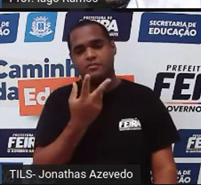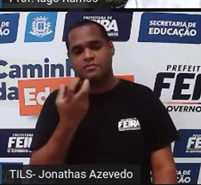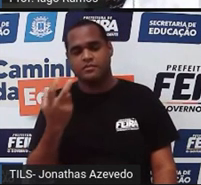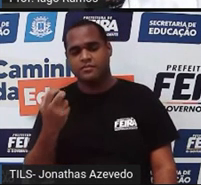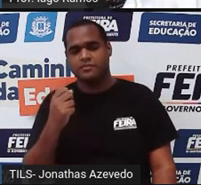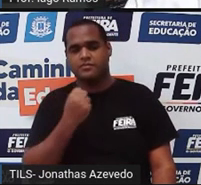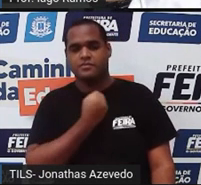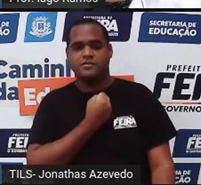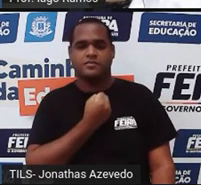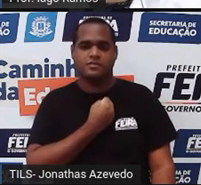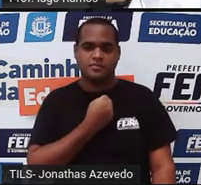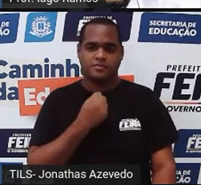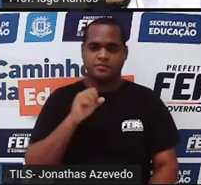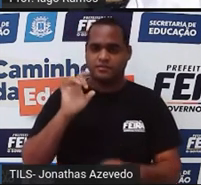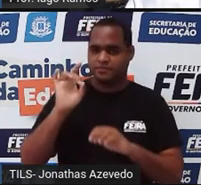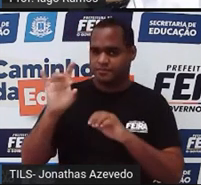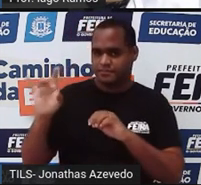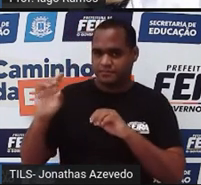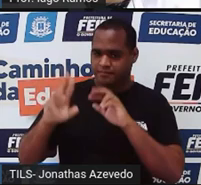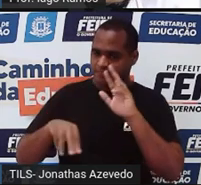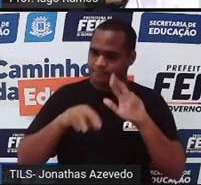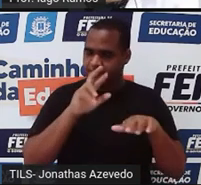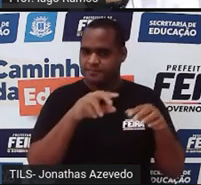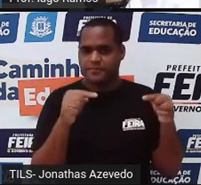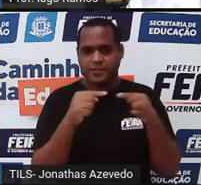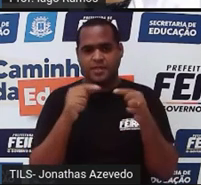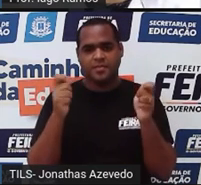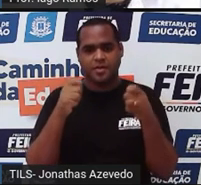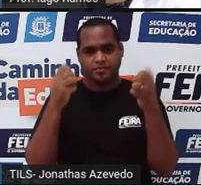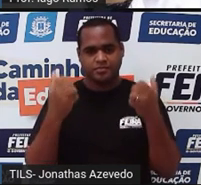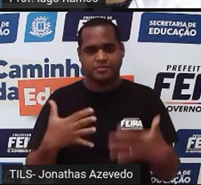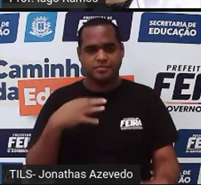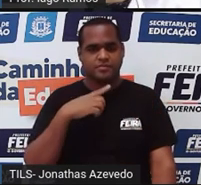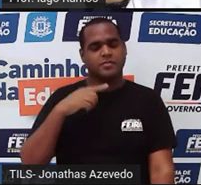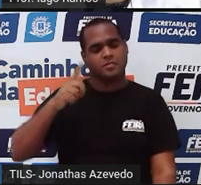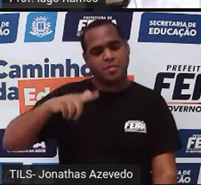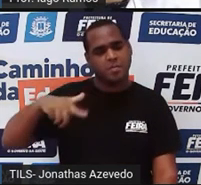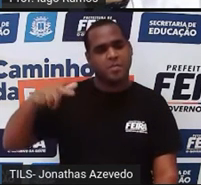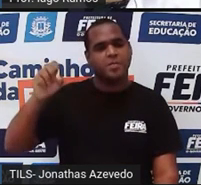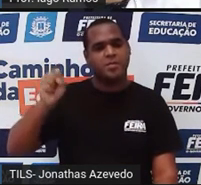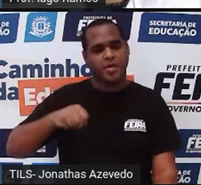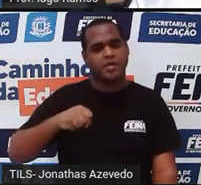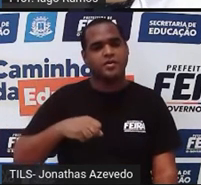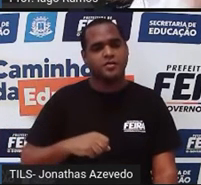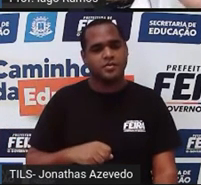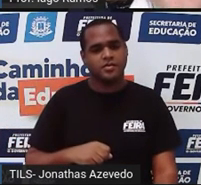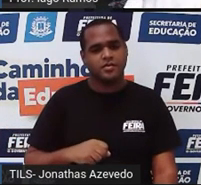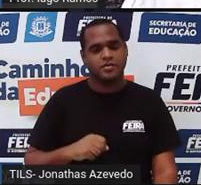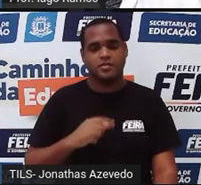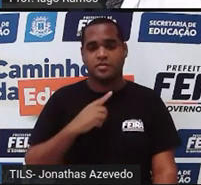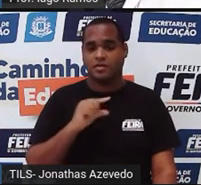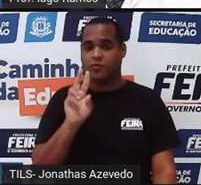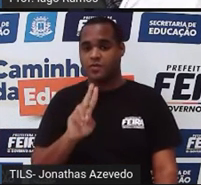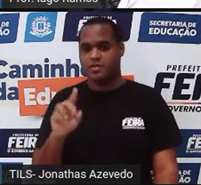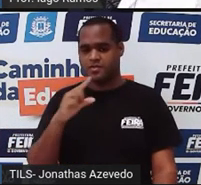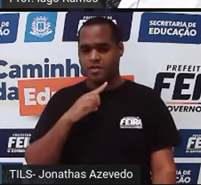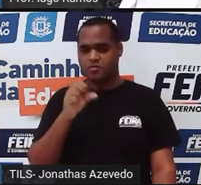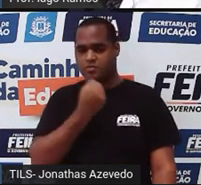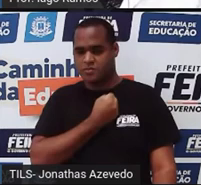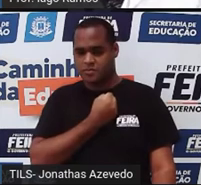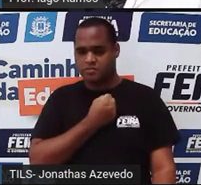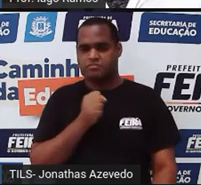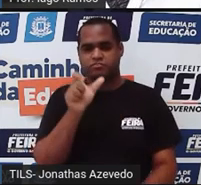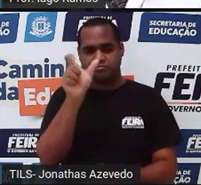número dez opções, tá? A gente pode repetir os números, o número que foi usado ali no meio pode ser o que